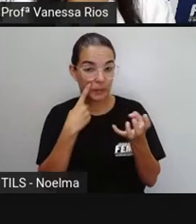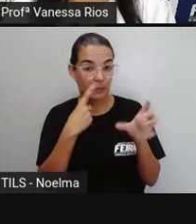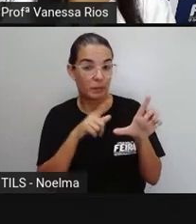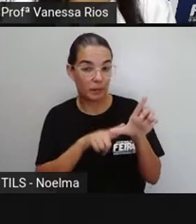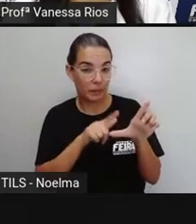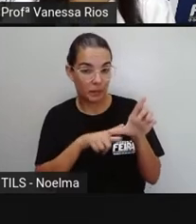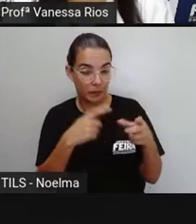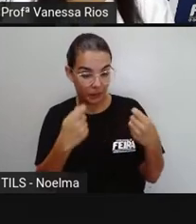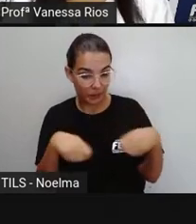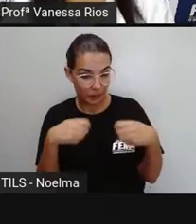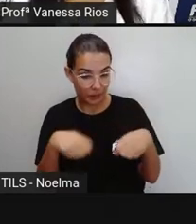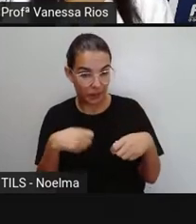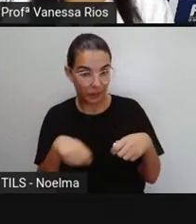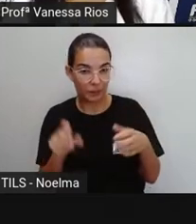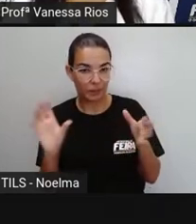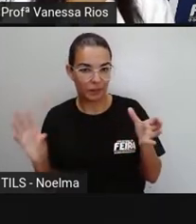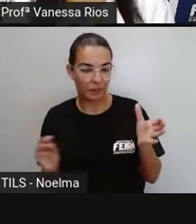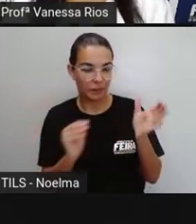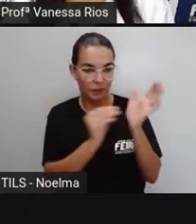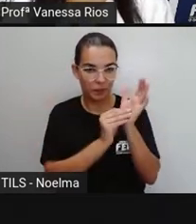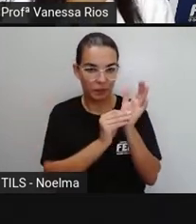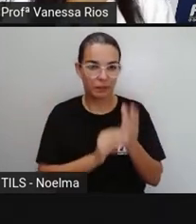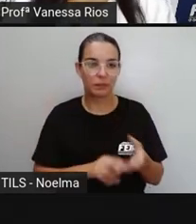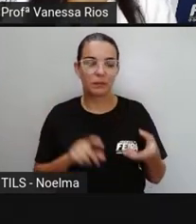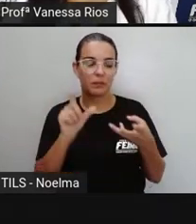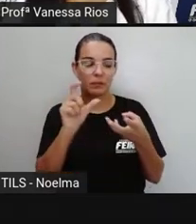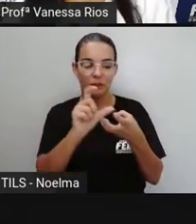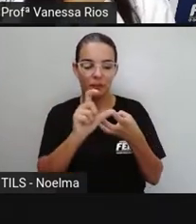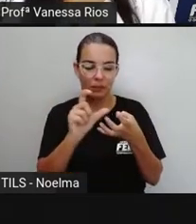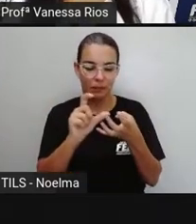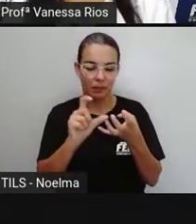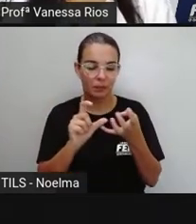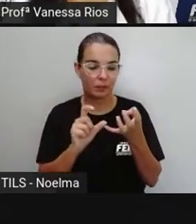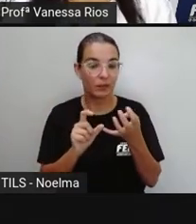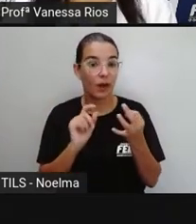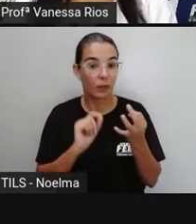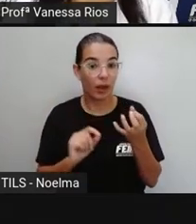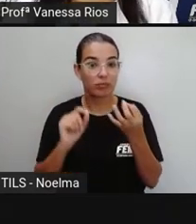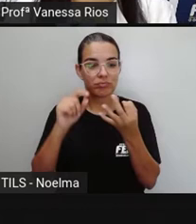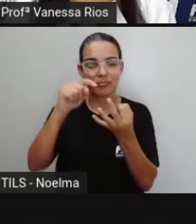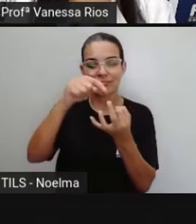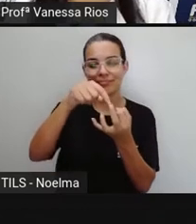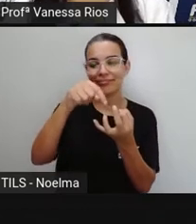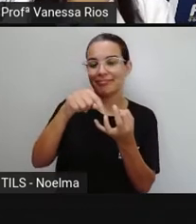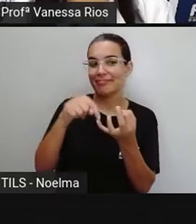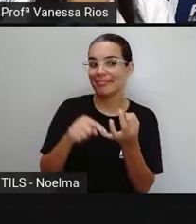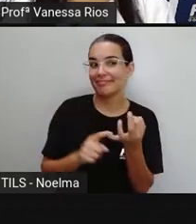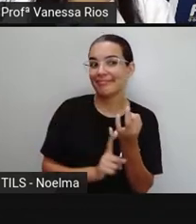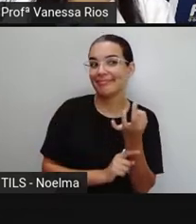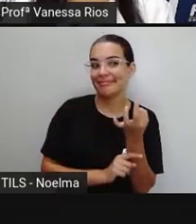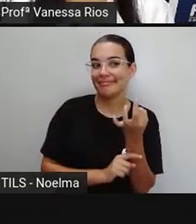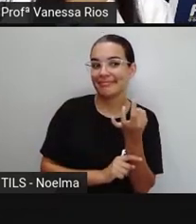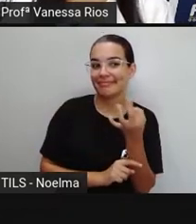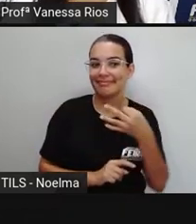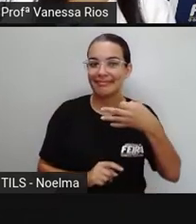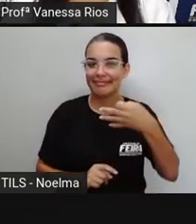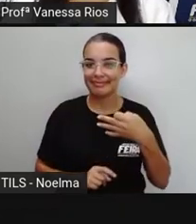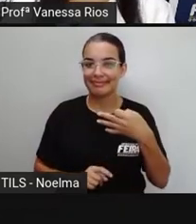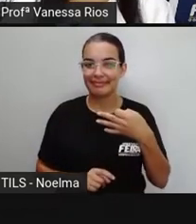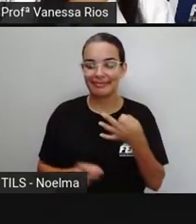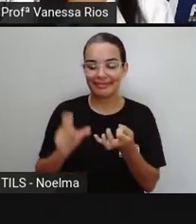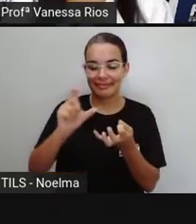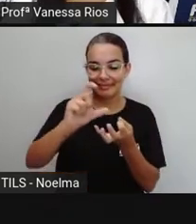necessárias para escrever essa palavra. E a Pró também separou a sílaba da palavra boneca. E a gente já